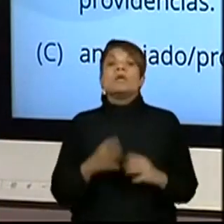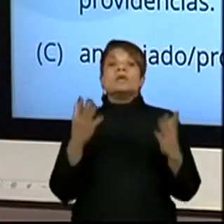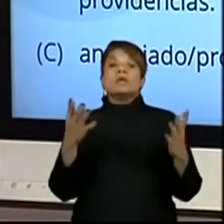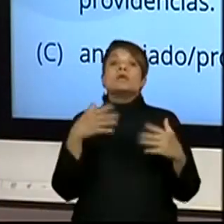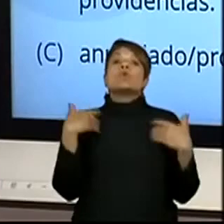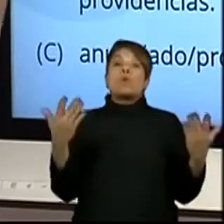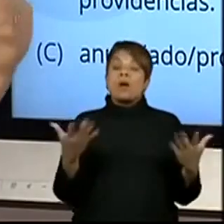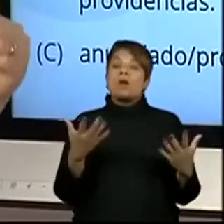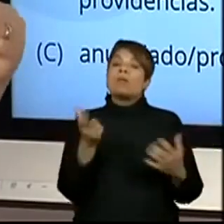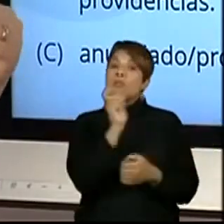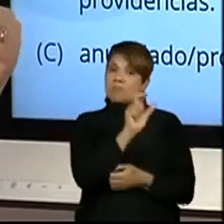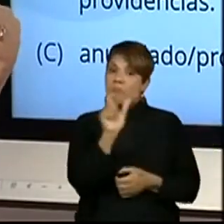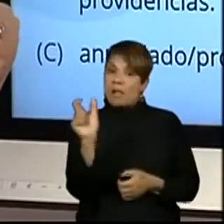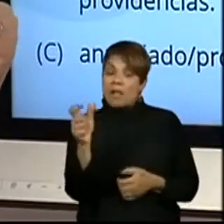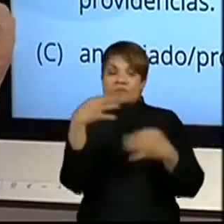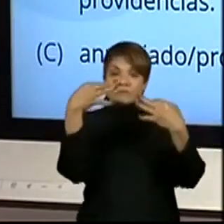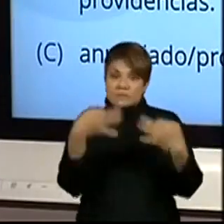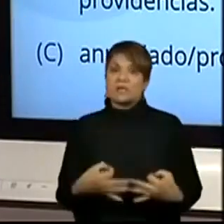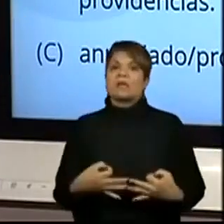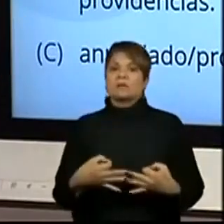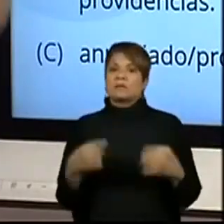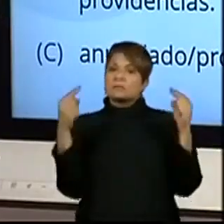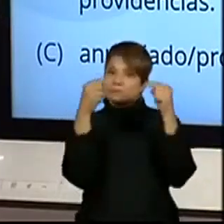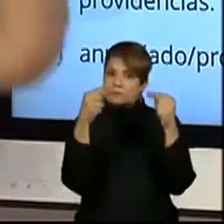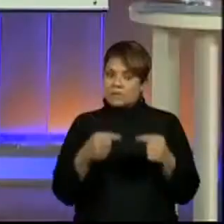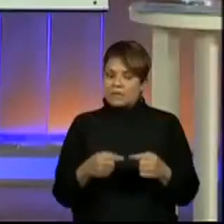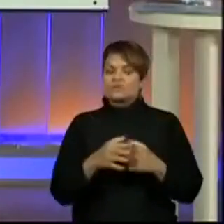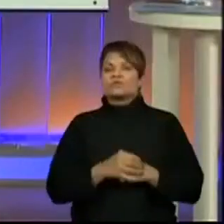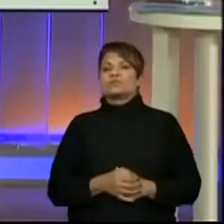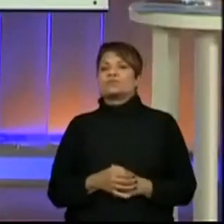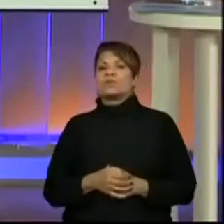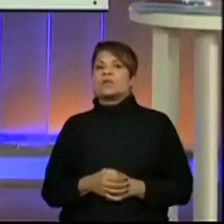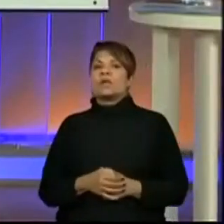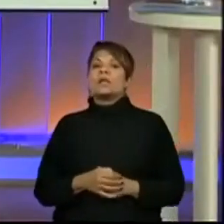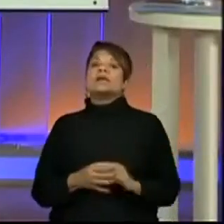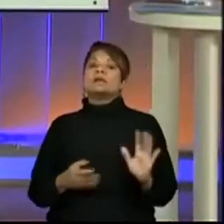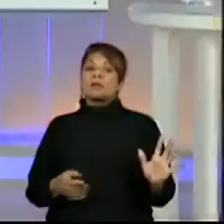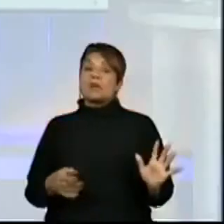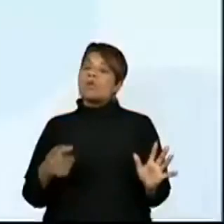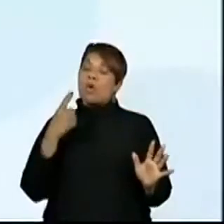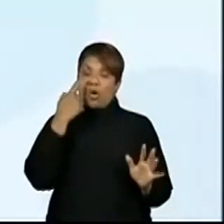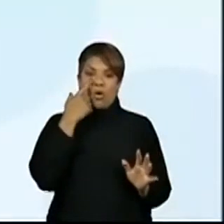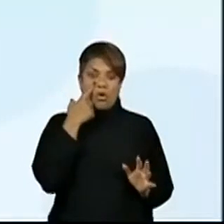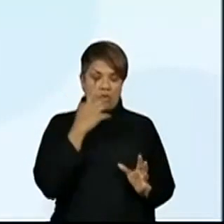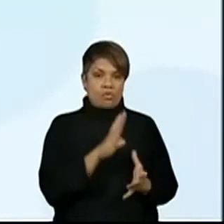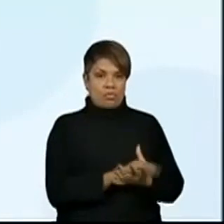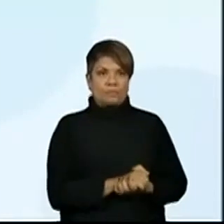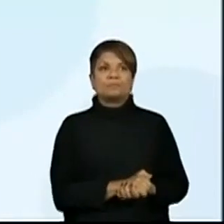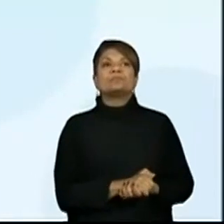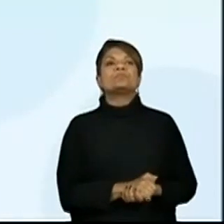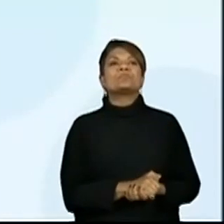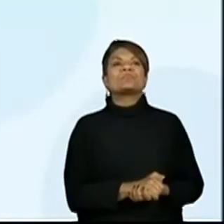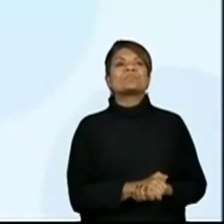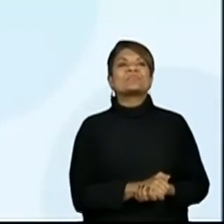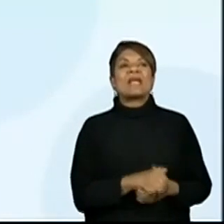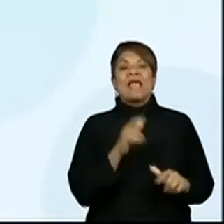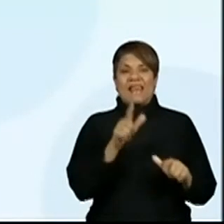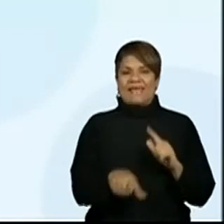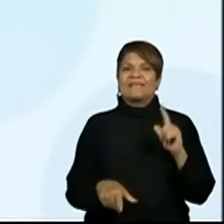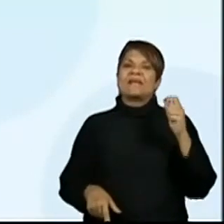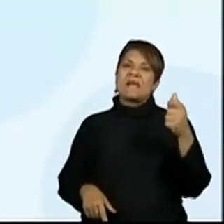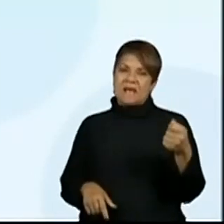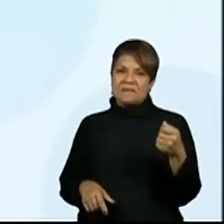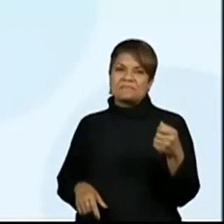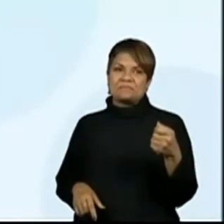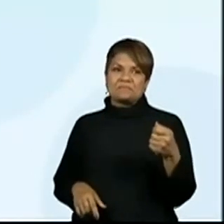palavras corretas que se encaixam aqui. Então, vamos lá? Agora, todo mundo na atividade. Olha só. Letra A.